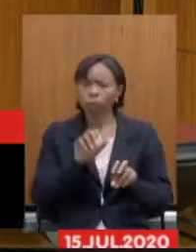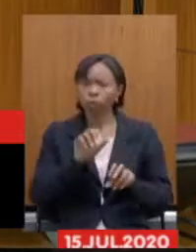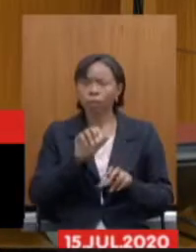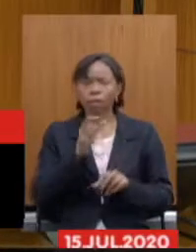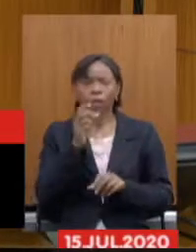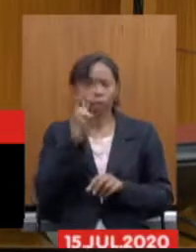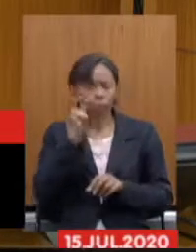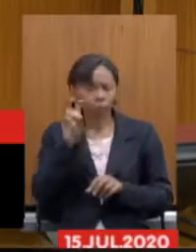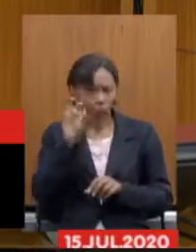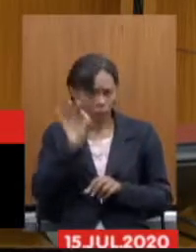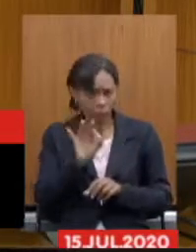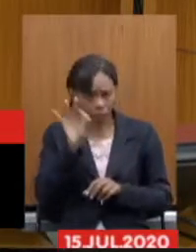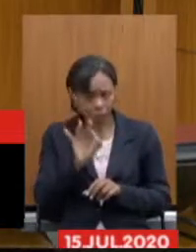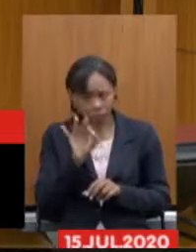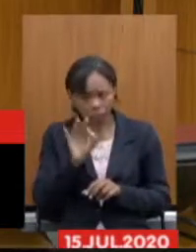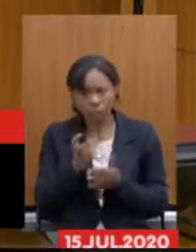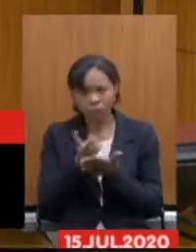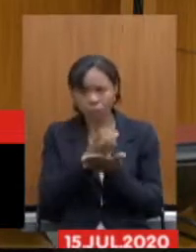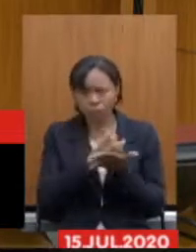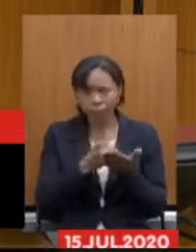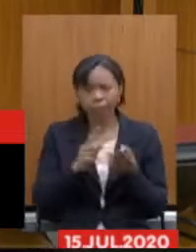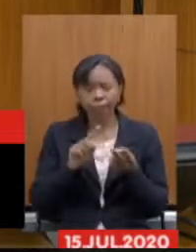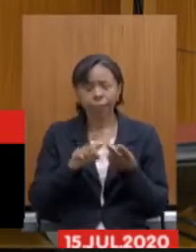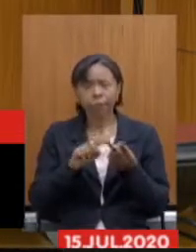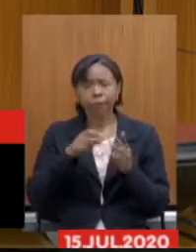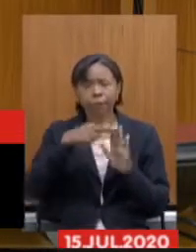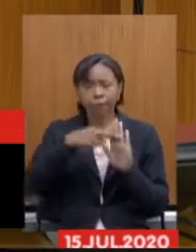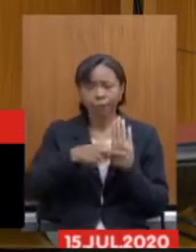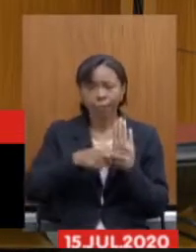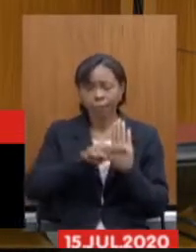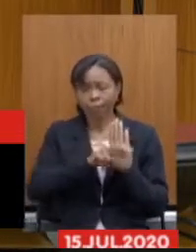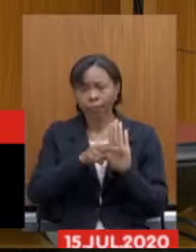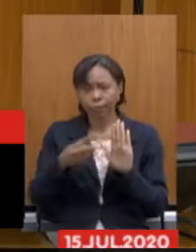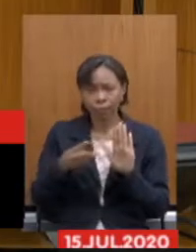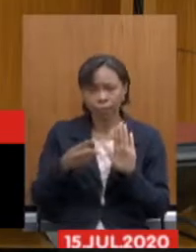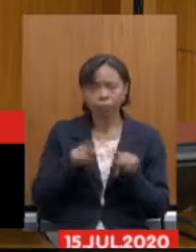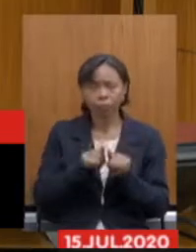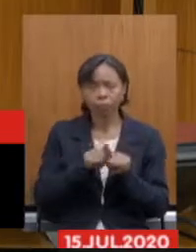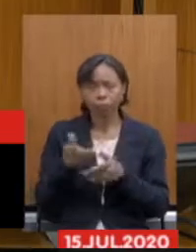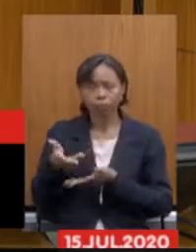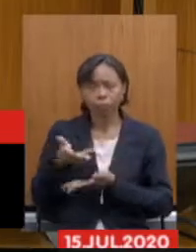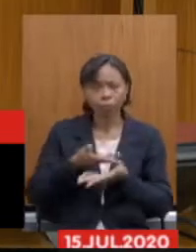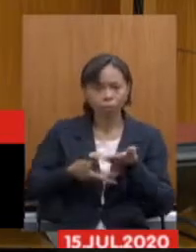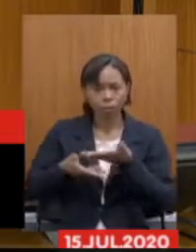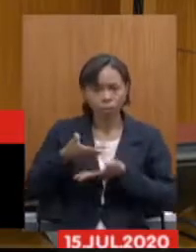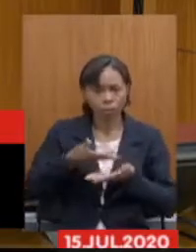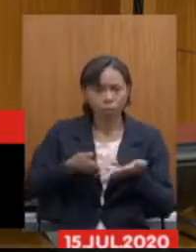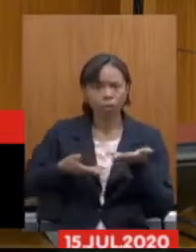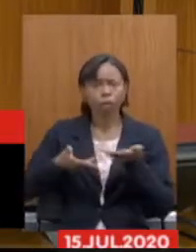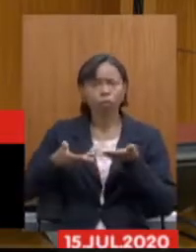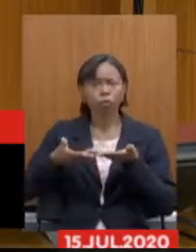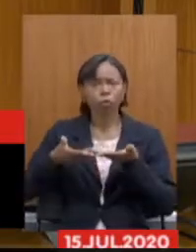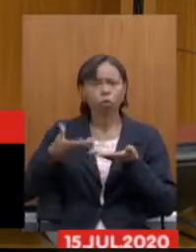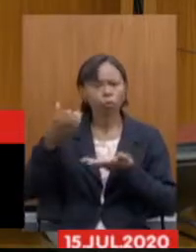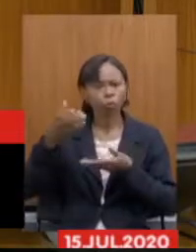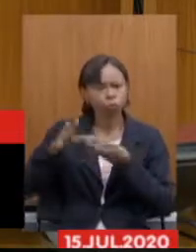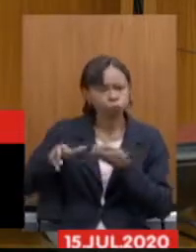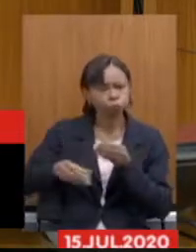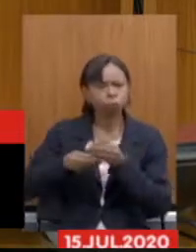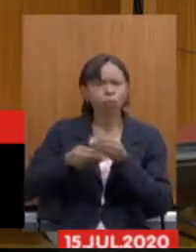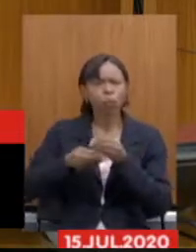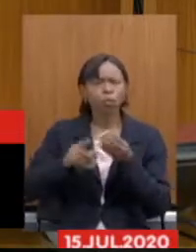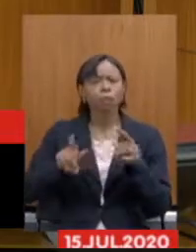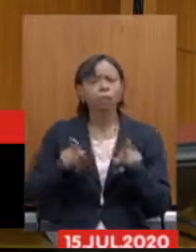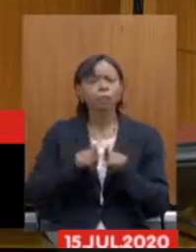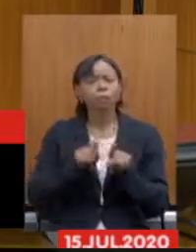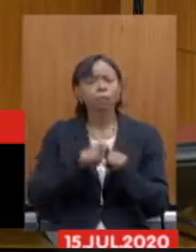de regras de transição, de possibilidade de migração com medidas compensatórias e de